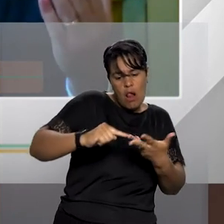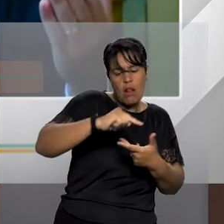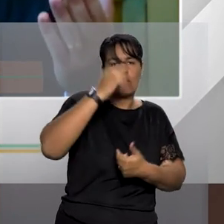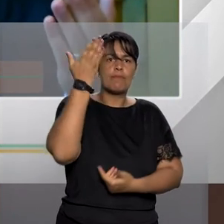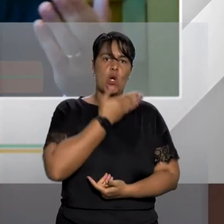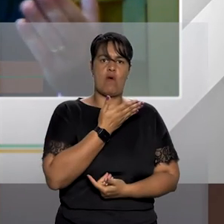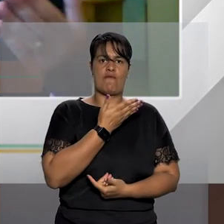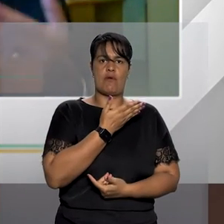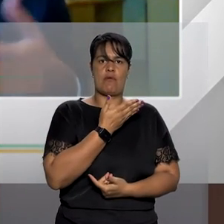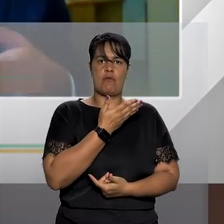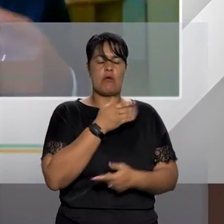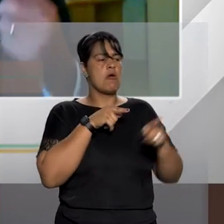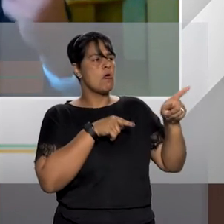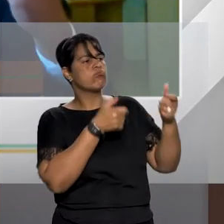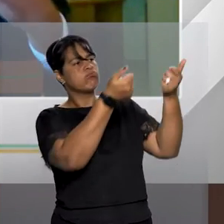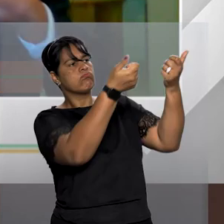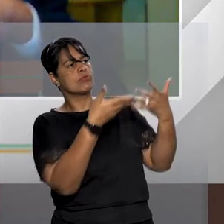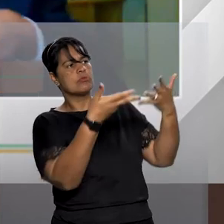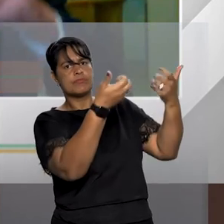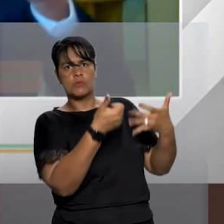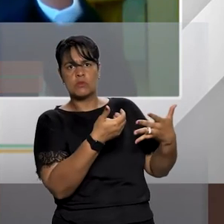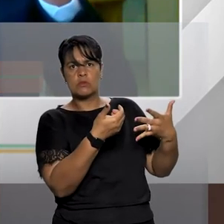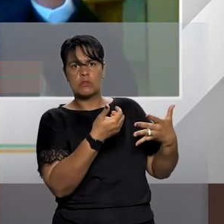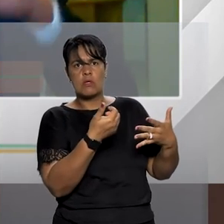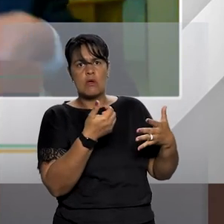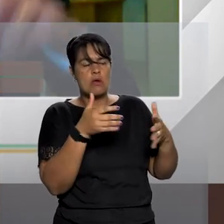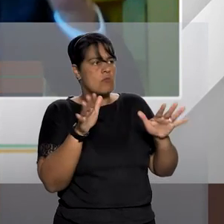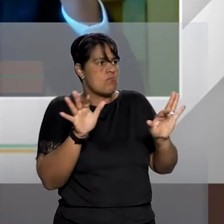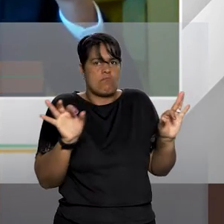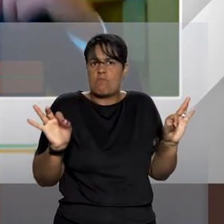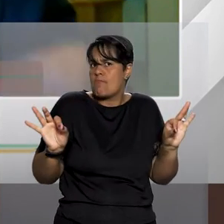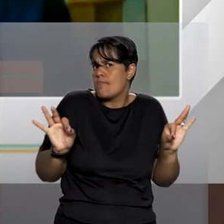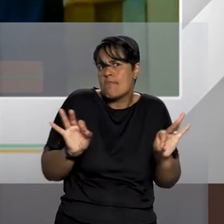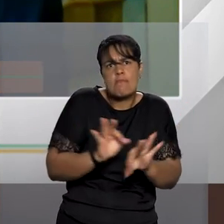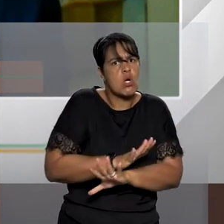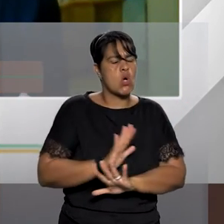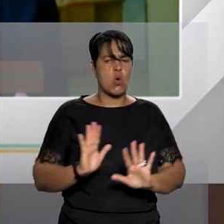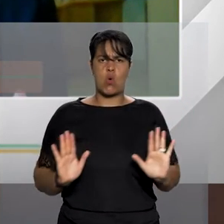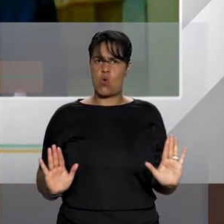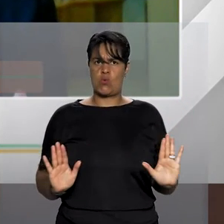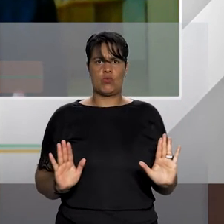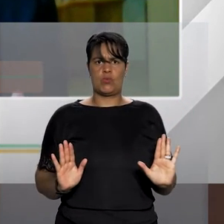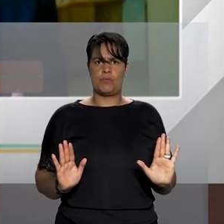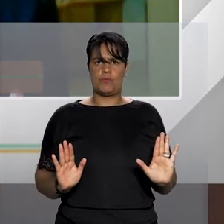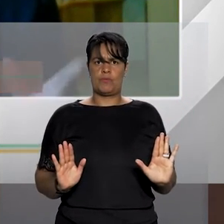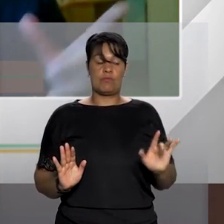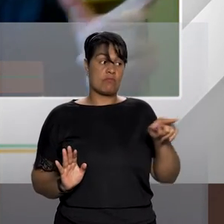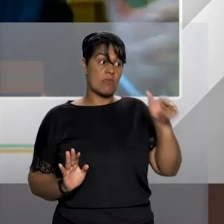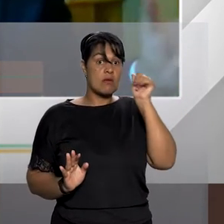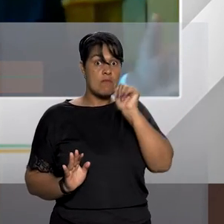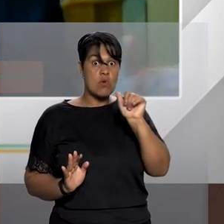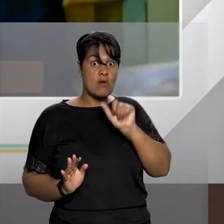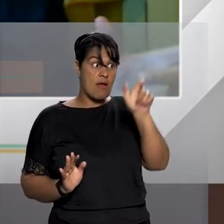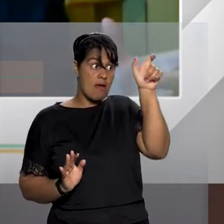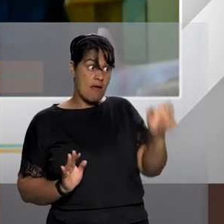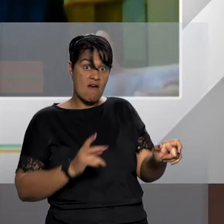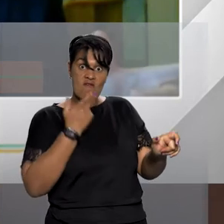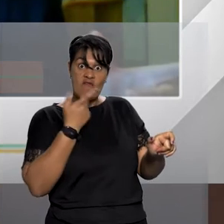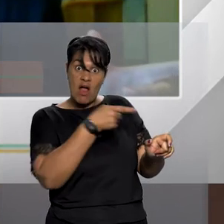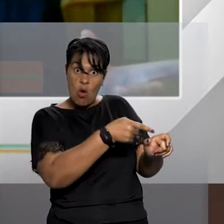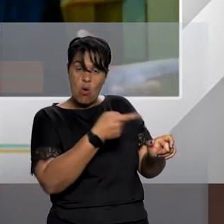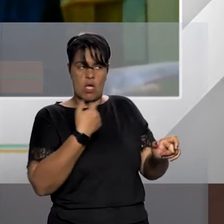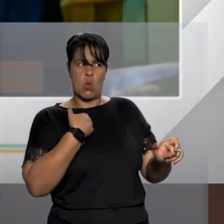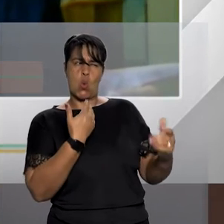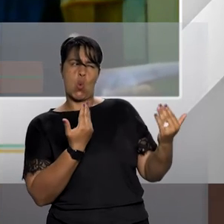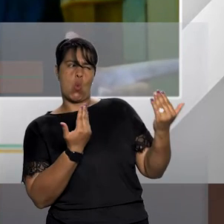É eu desconstruir a constante desqualificação que existe sobre a palavra feminina. A desconfiança eterna